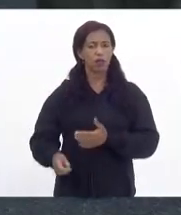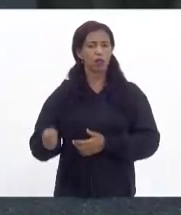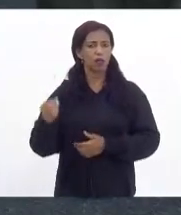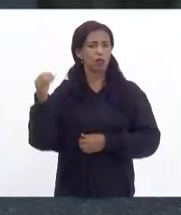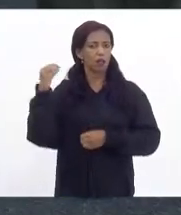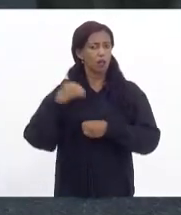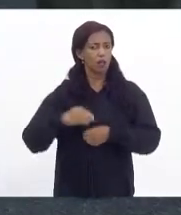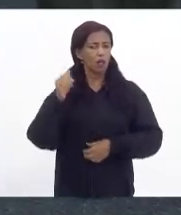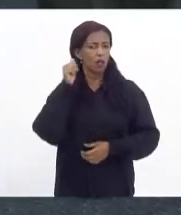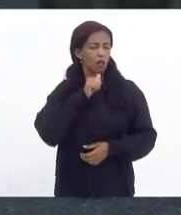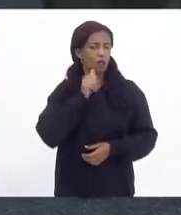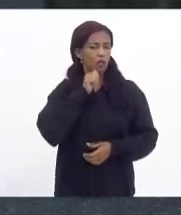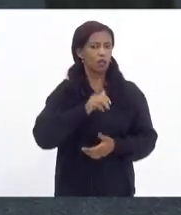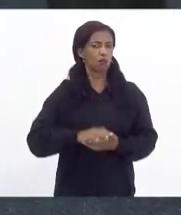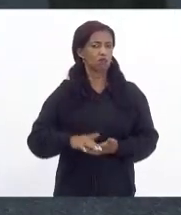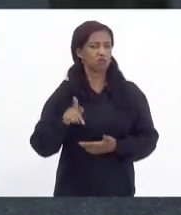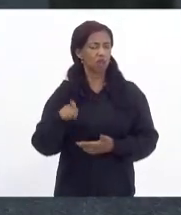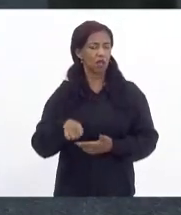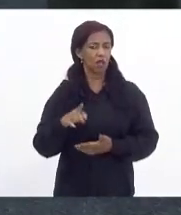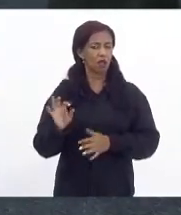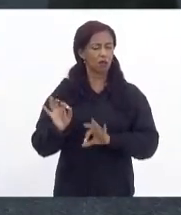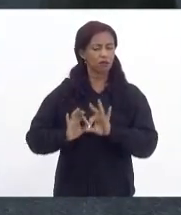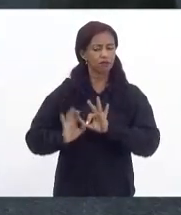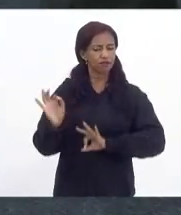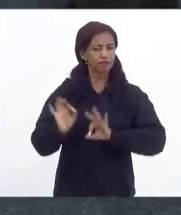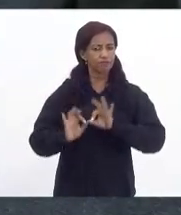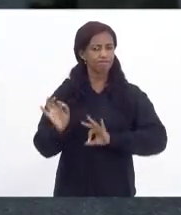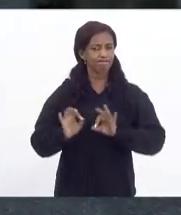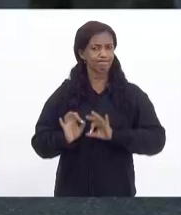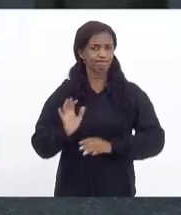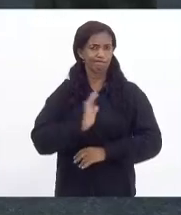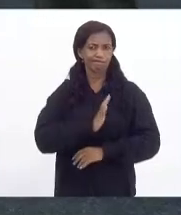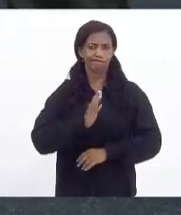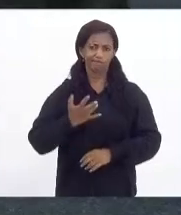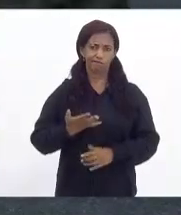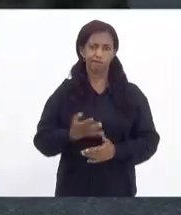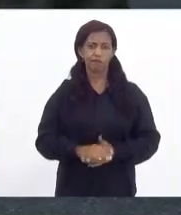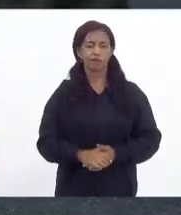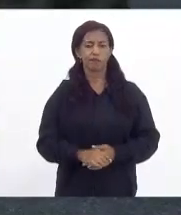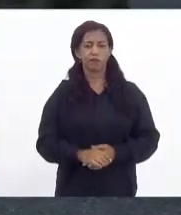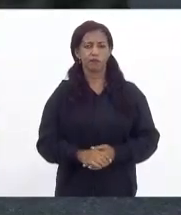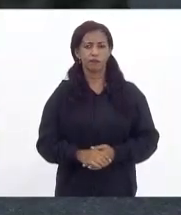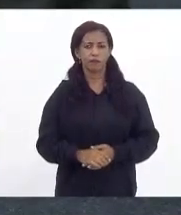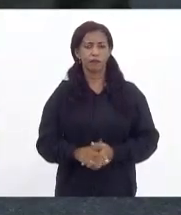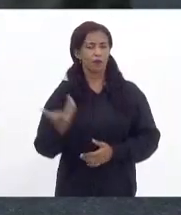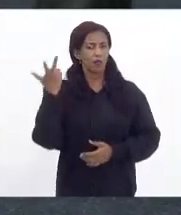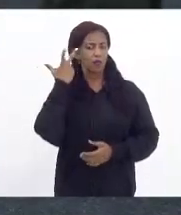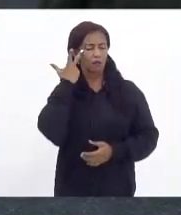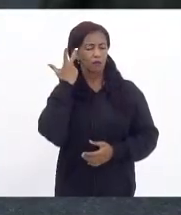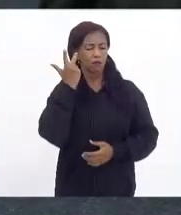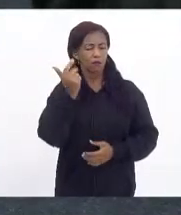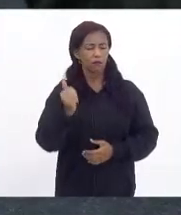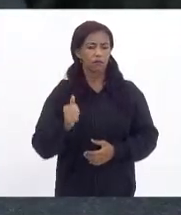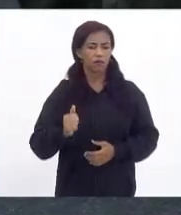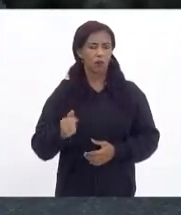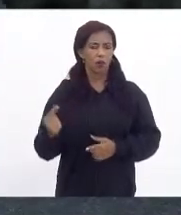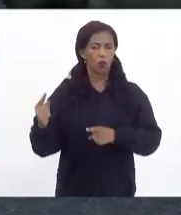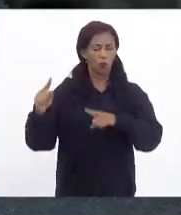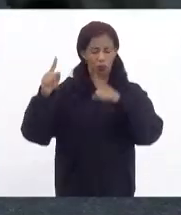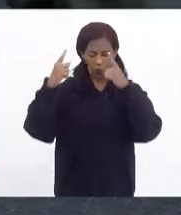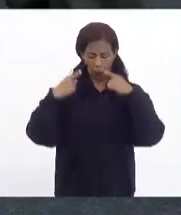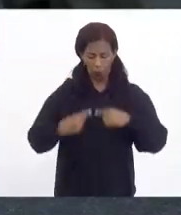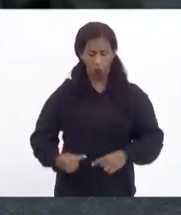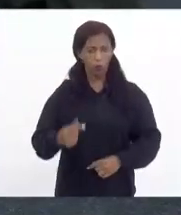mulheres ela é algo hediondo e a naturalização da violação dos